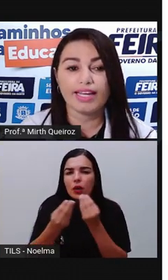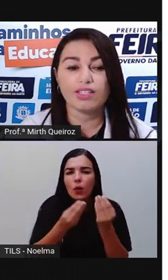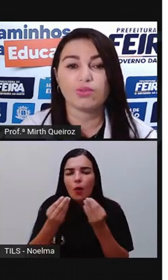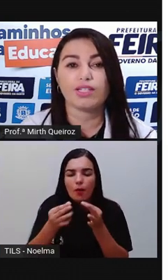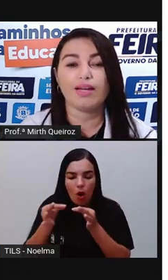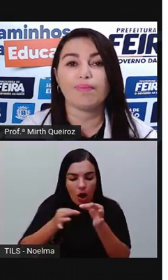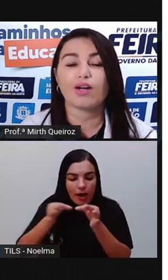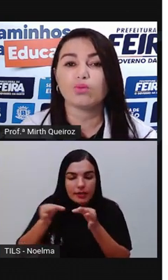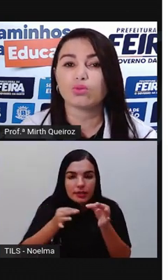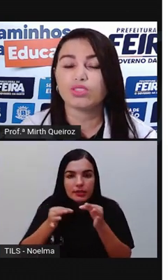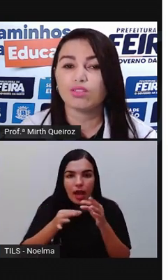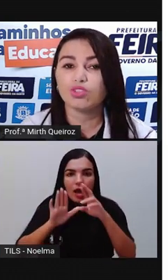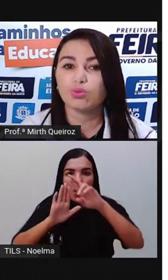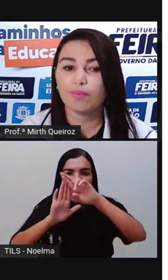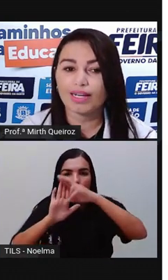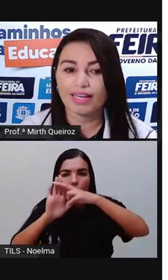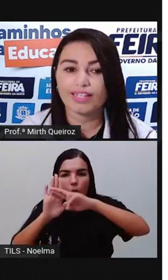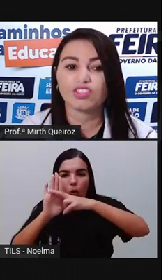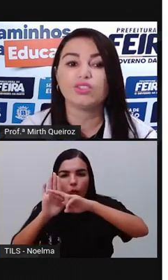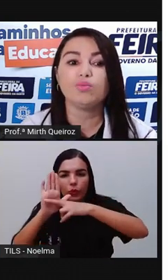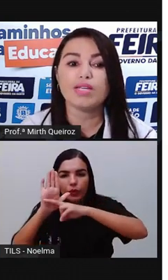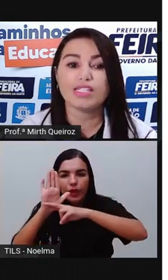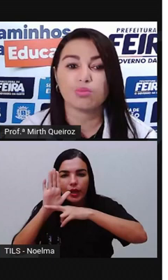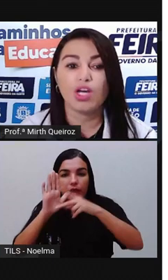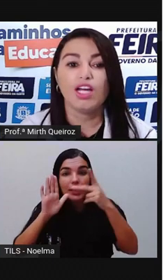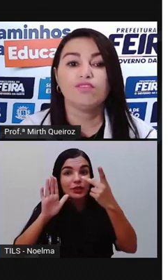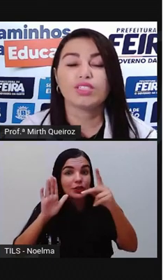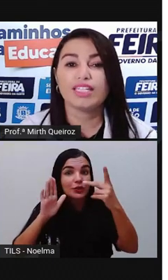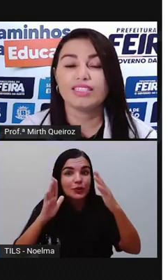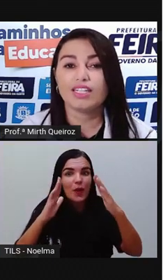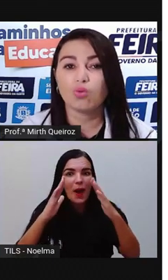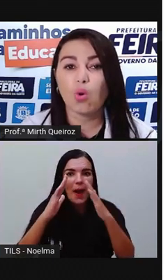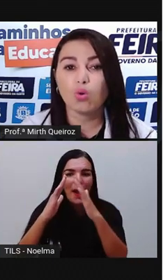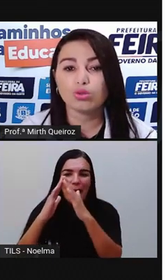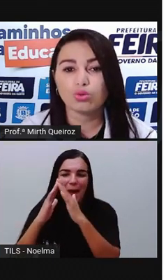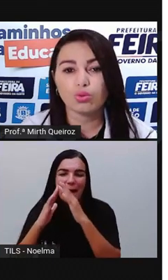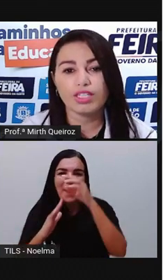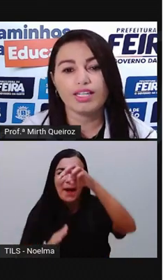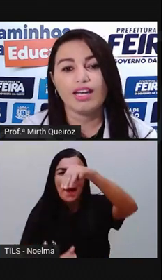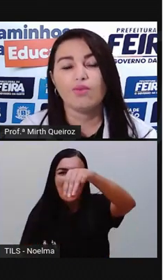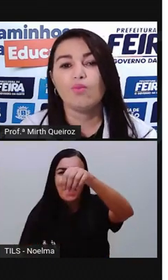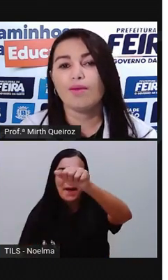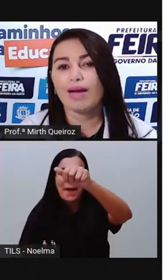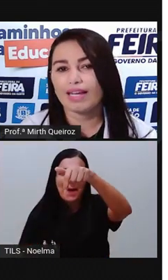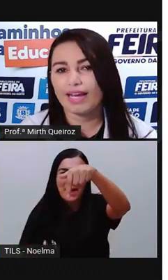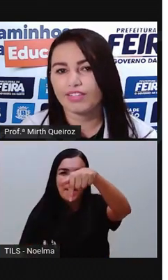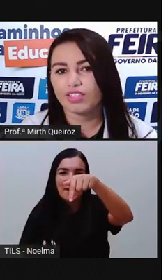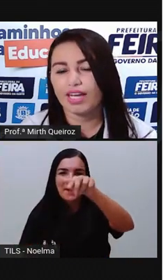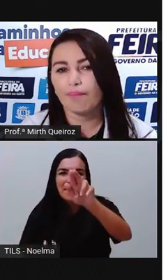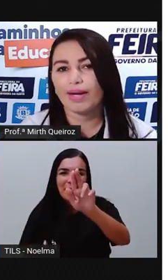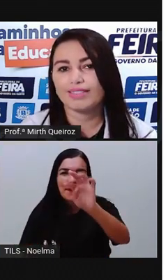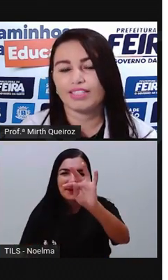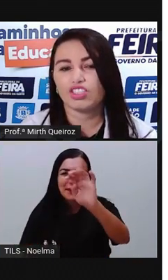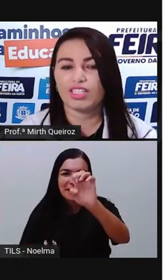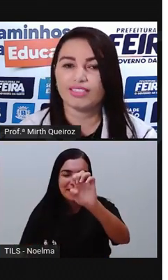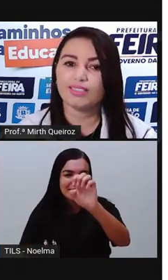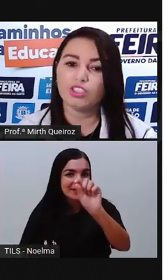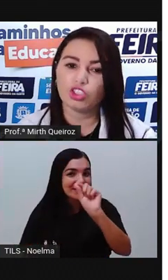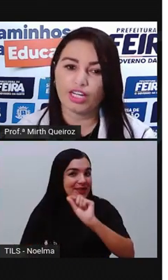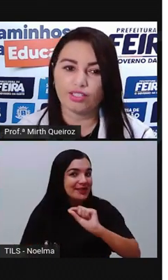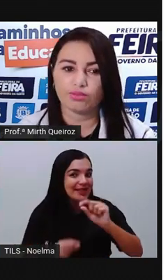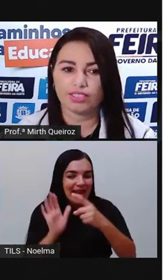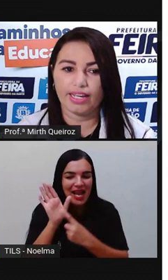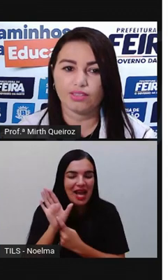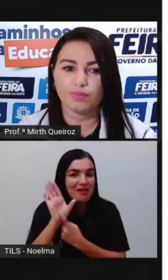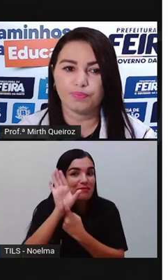roteiro para a construção de sua maquete. Isso mesmo, vocês irão construir uma maquete que represente esse